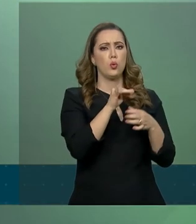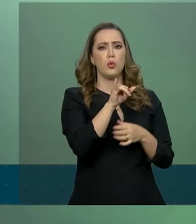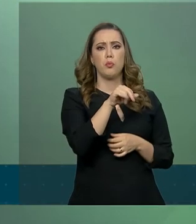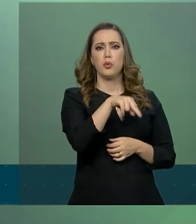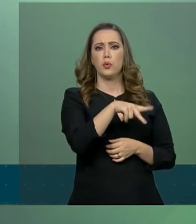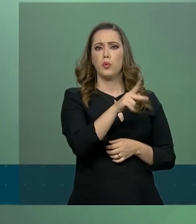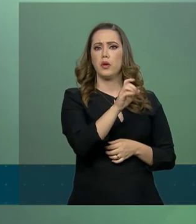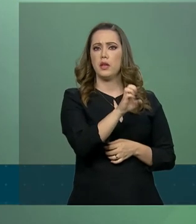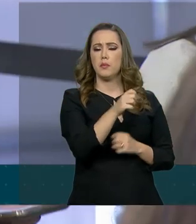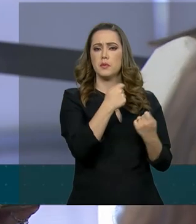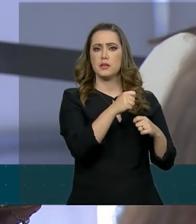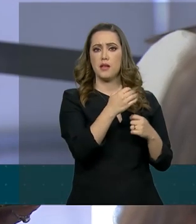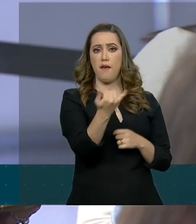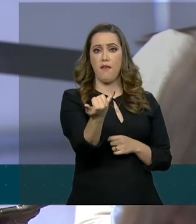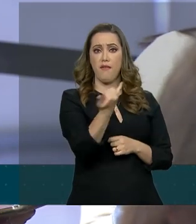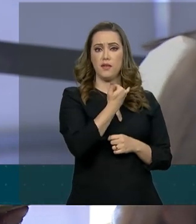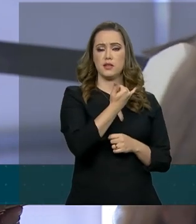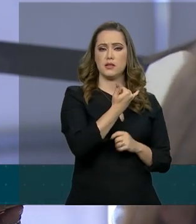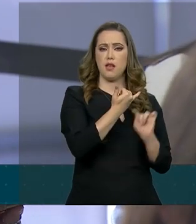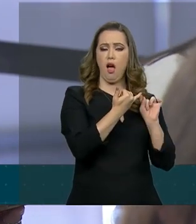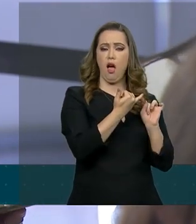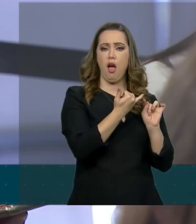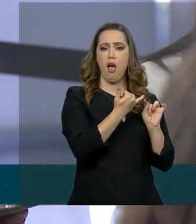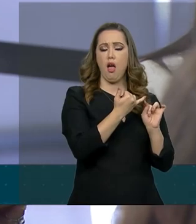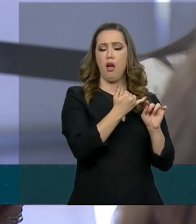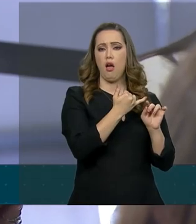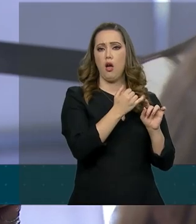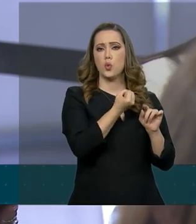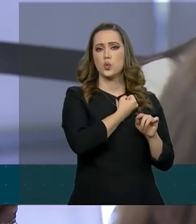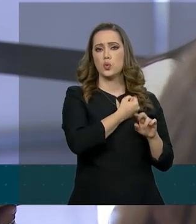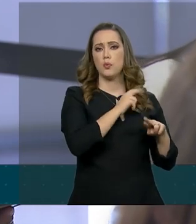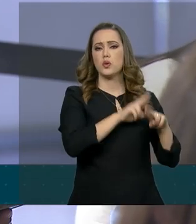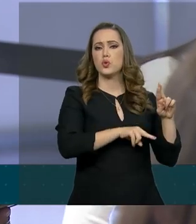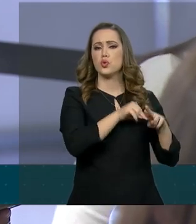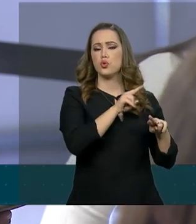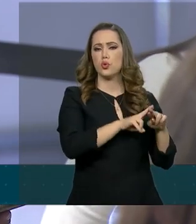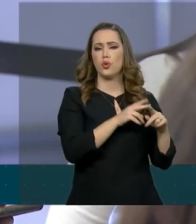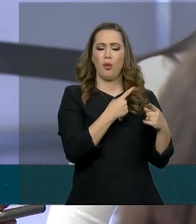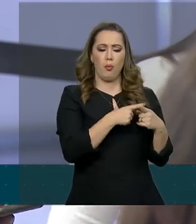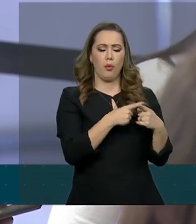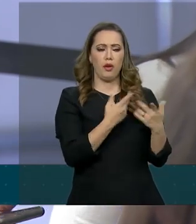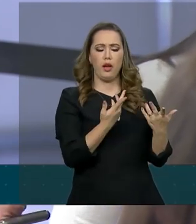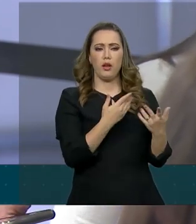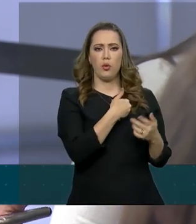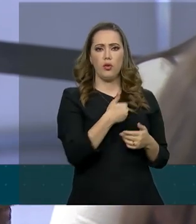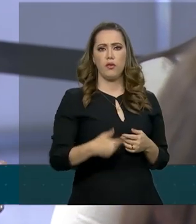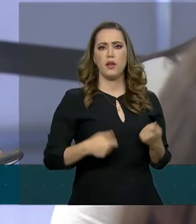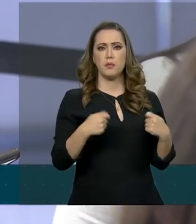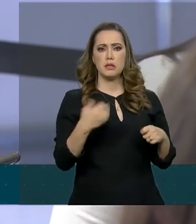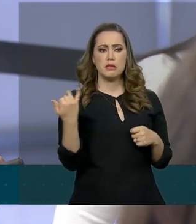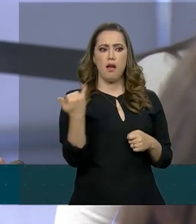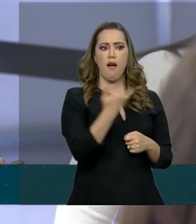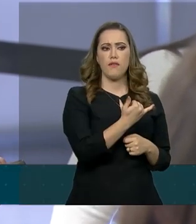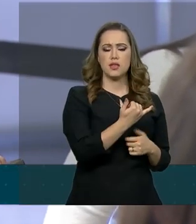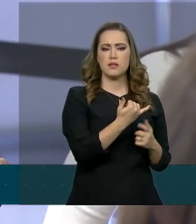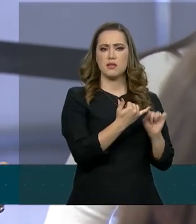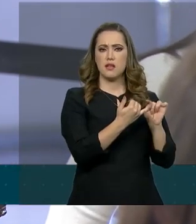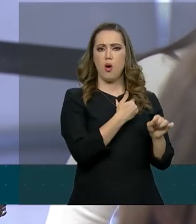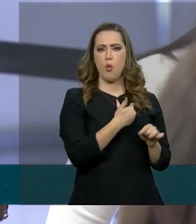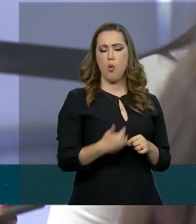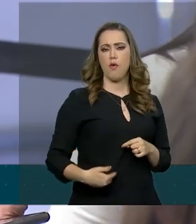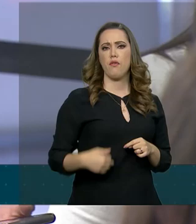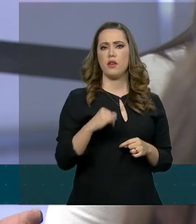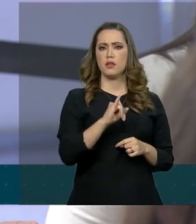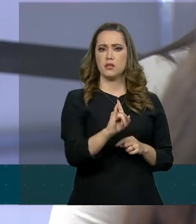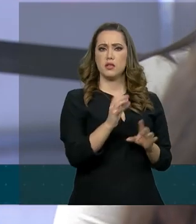desmatamento, no caso ele se referia aos dados de junho. Por que o governo precisa ser avisado, já que o número é um resultado